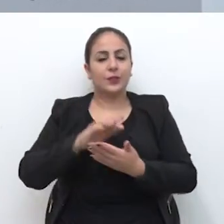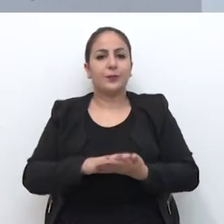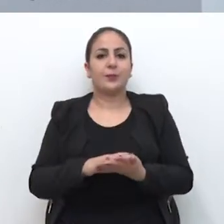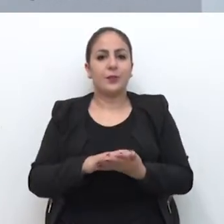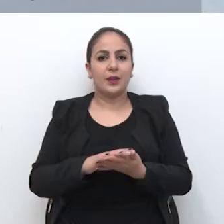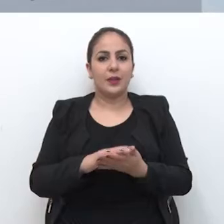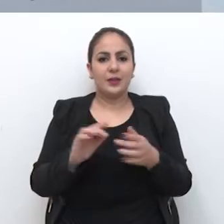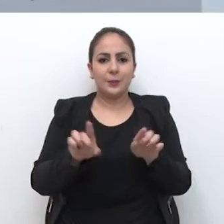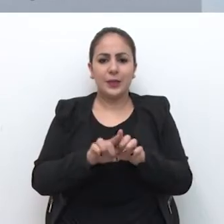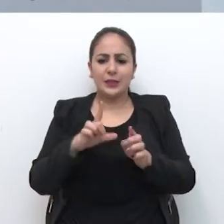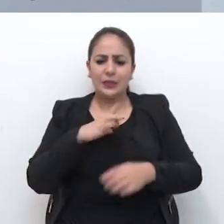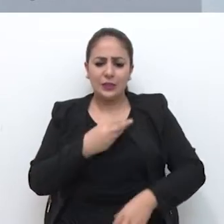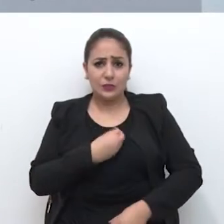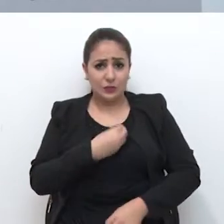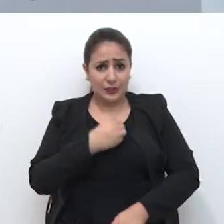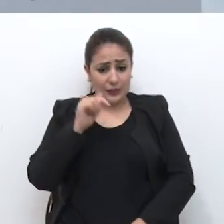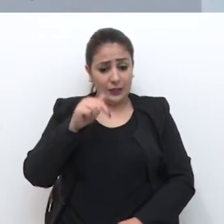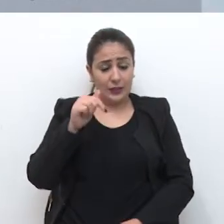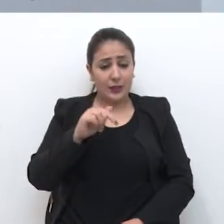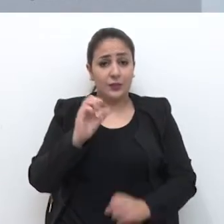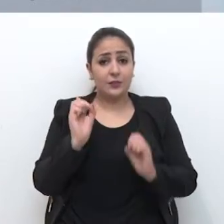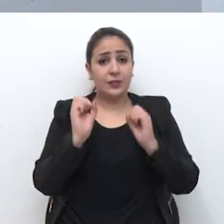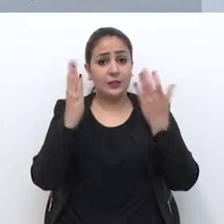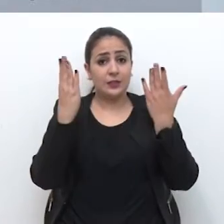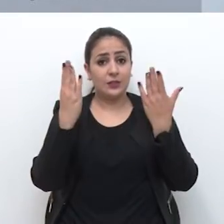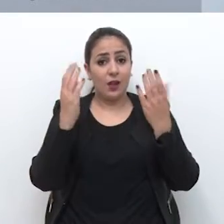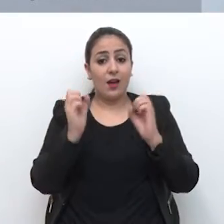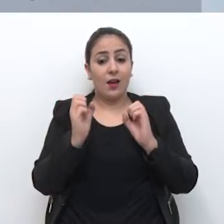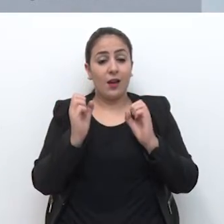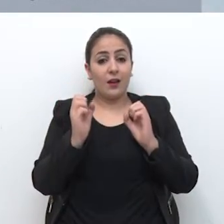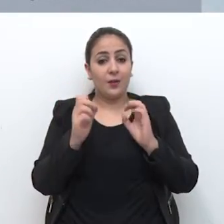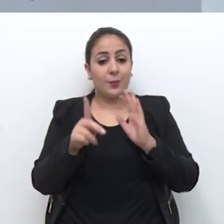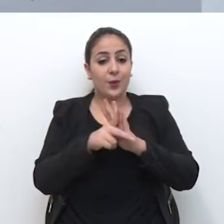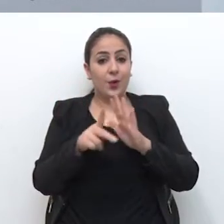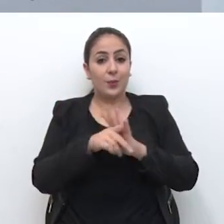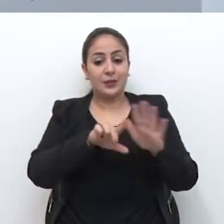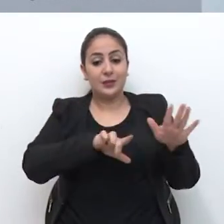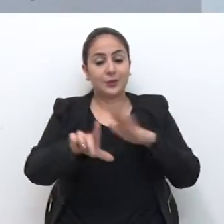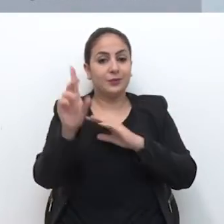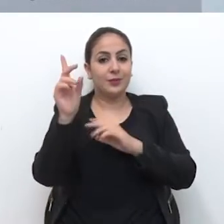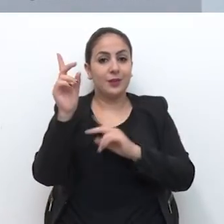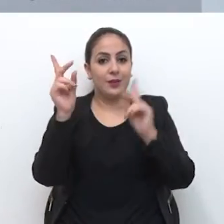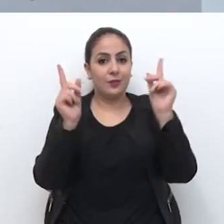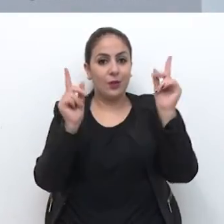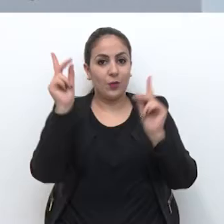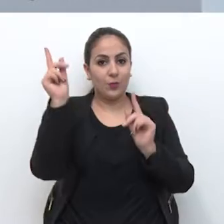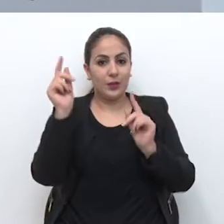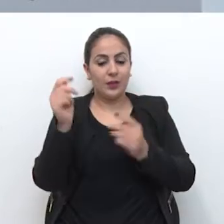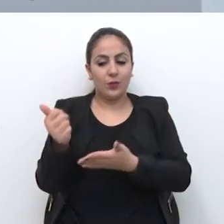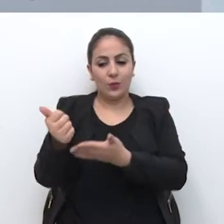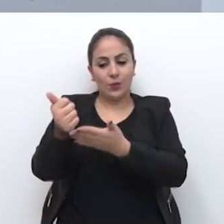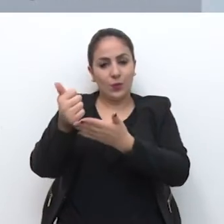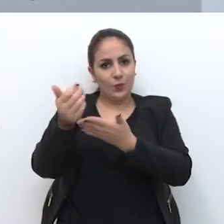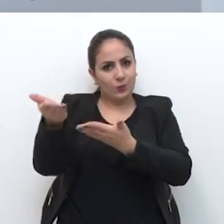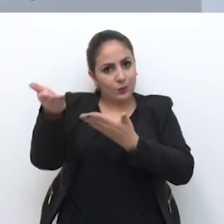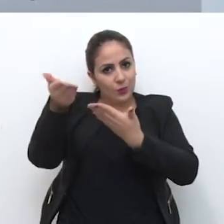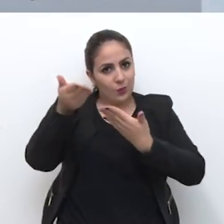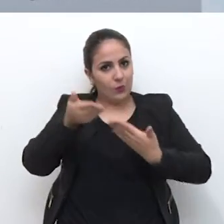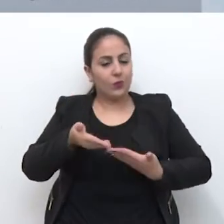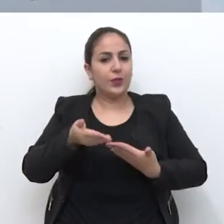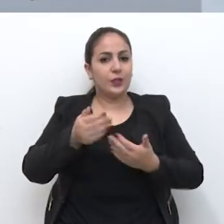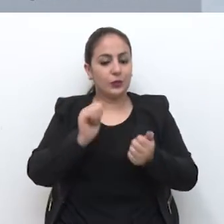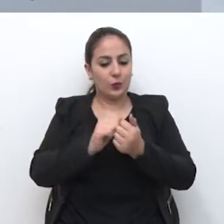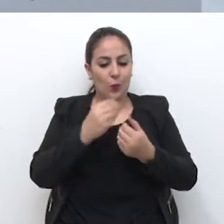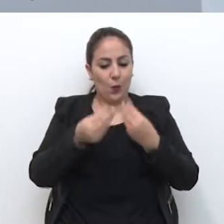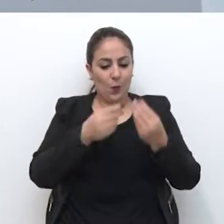prendas, né, que estamos comemorando os festejos da Semana Farroupilha e o convite nosso como presidente em conjunto com os